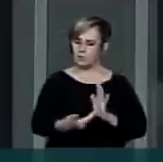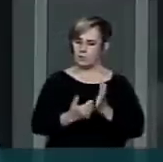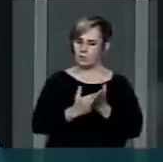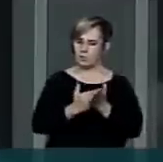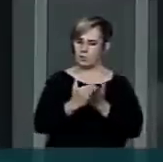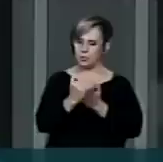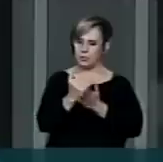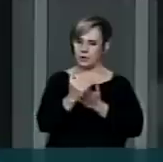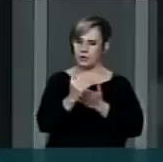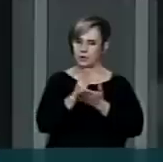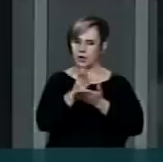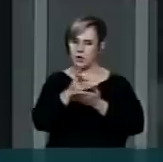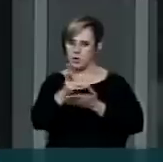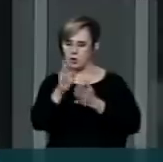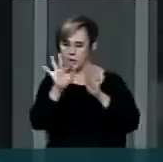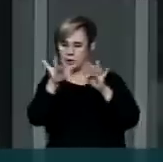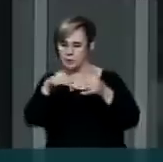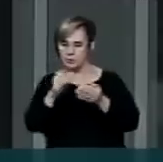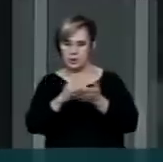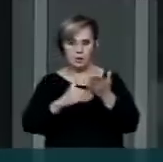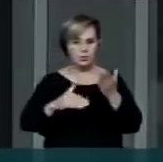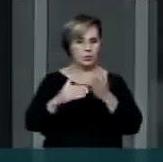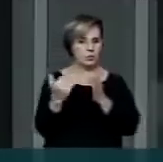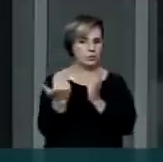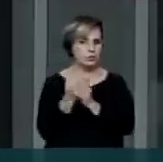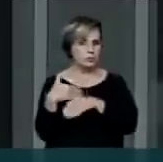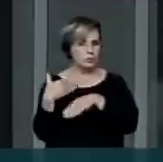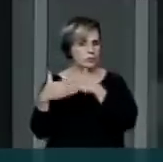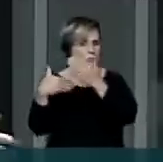terminar e concluir todos esses procedimentos,